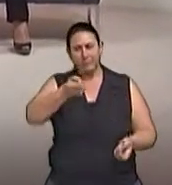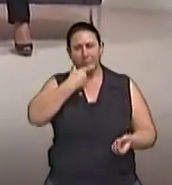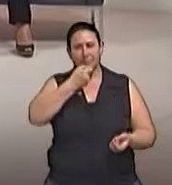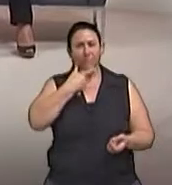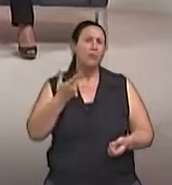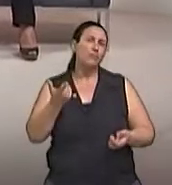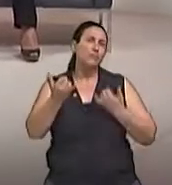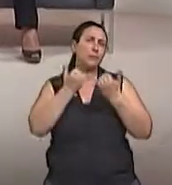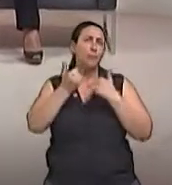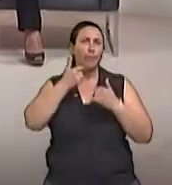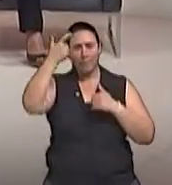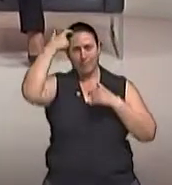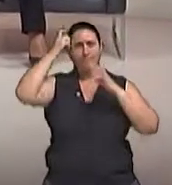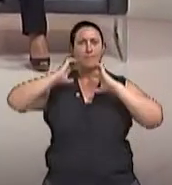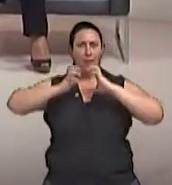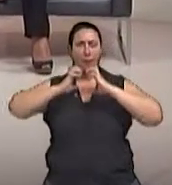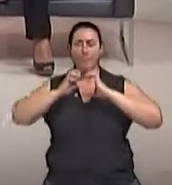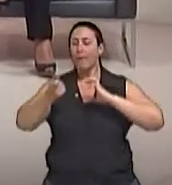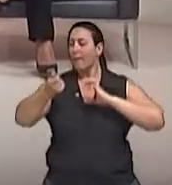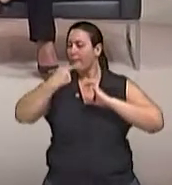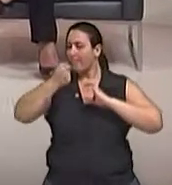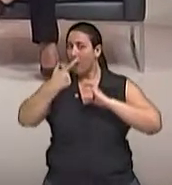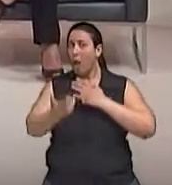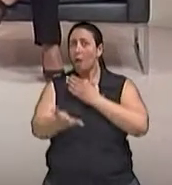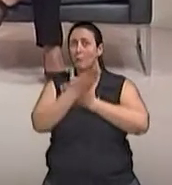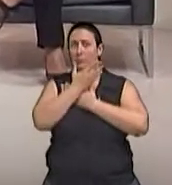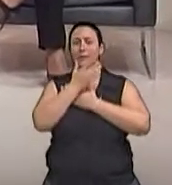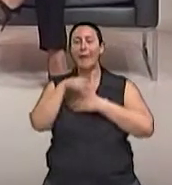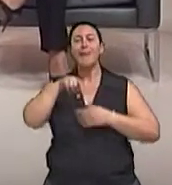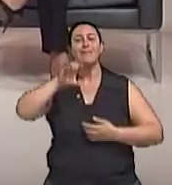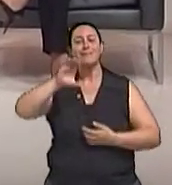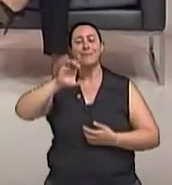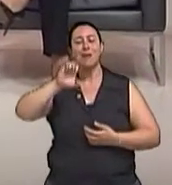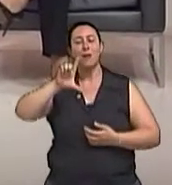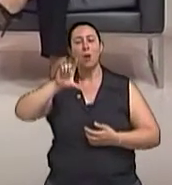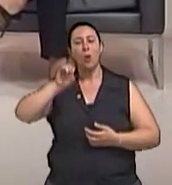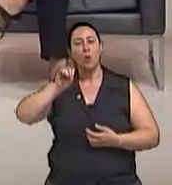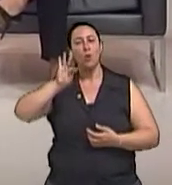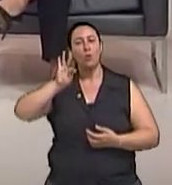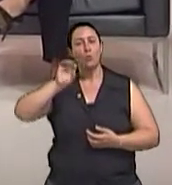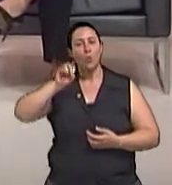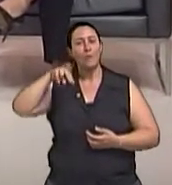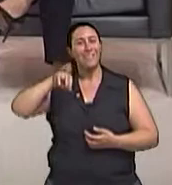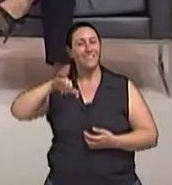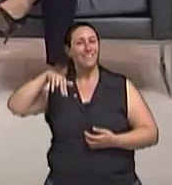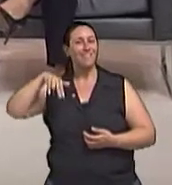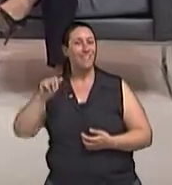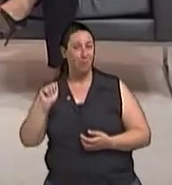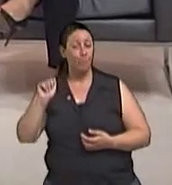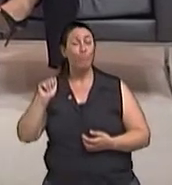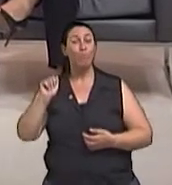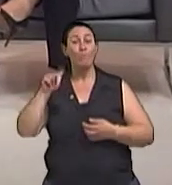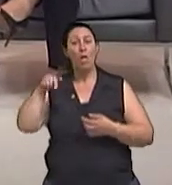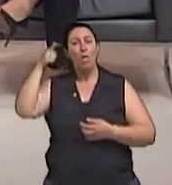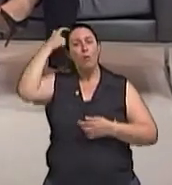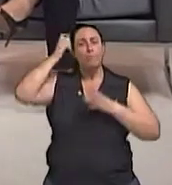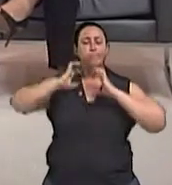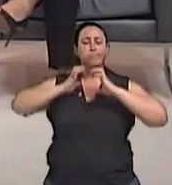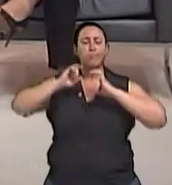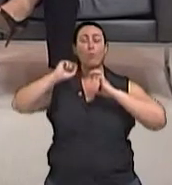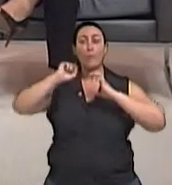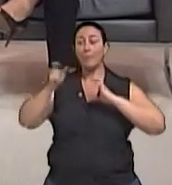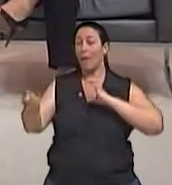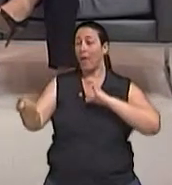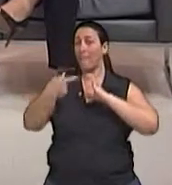agem no cérebro, por exemplo, aumentando a concentração de serotonina, servem tanto para tratar a ansiedade como para tratar a depressão,